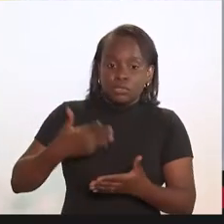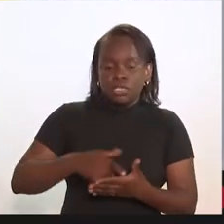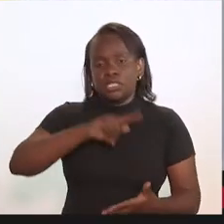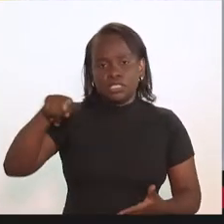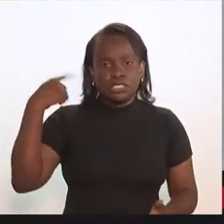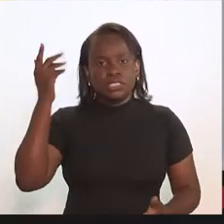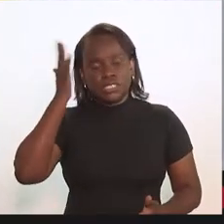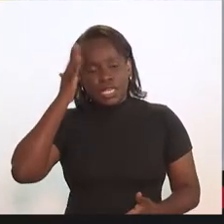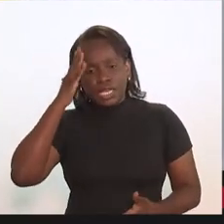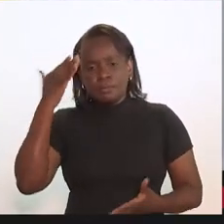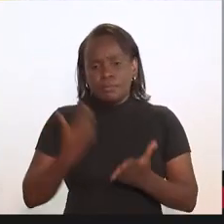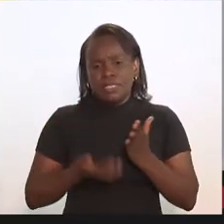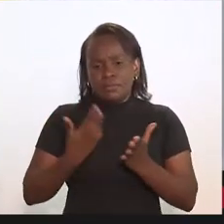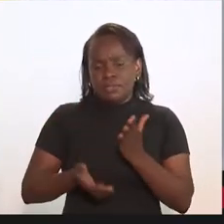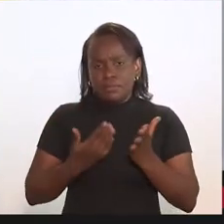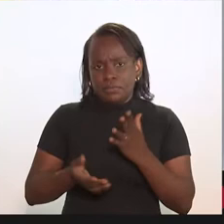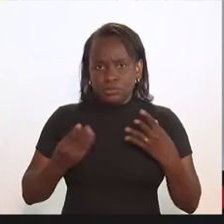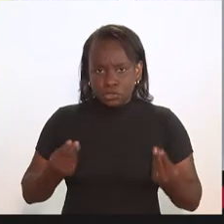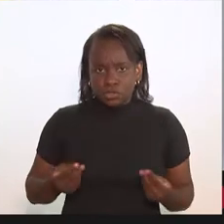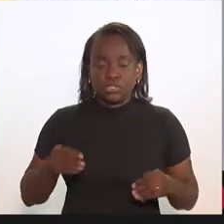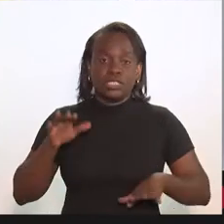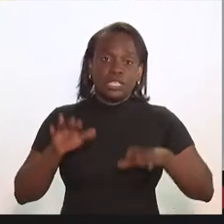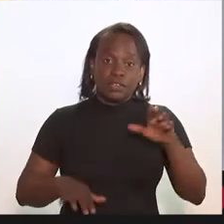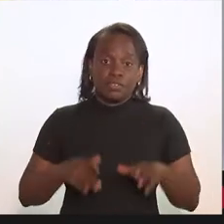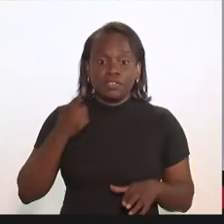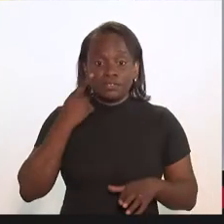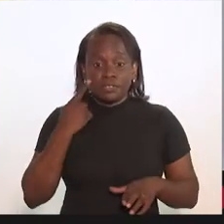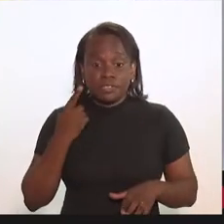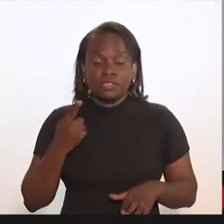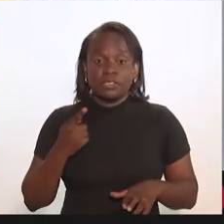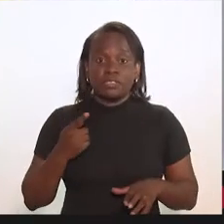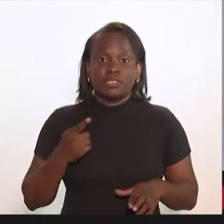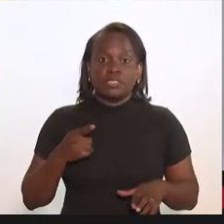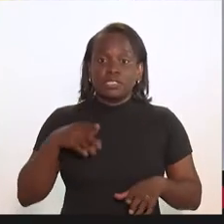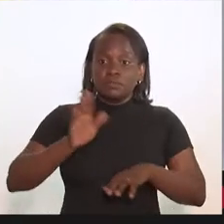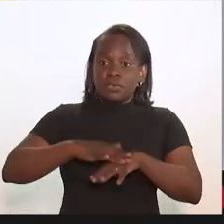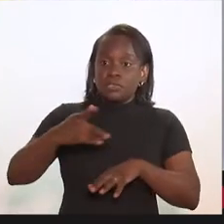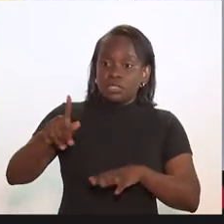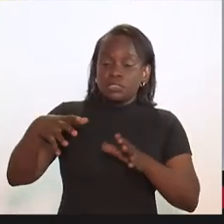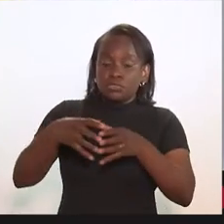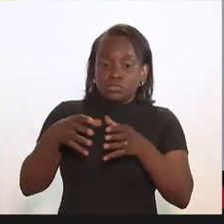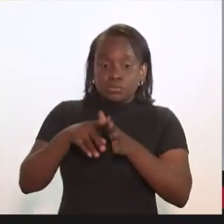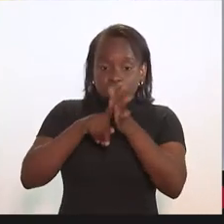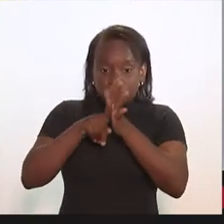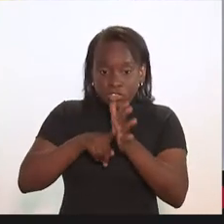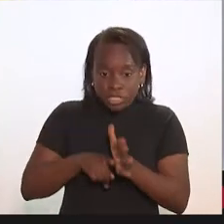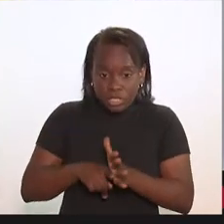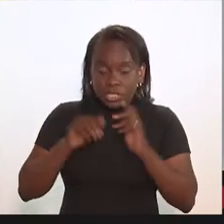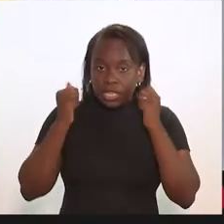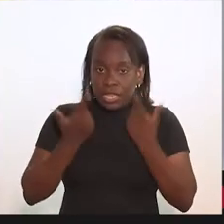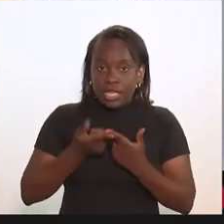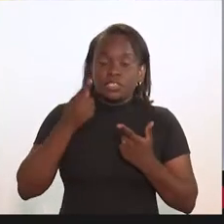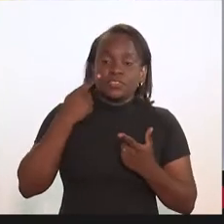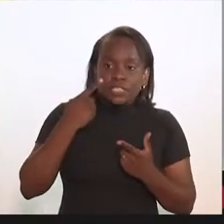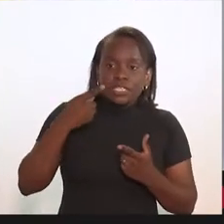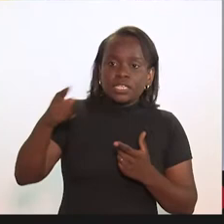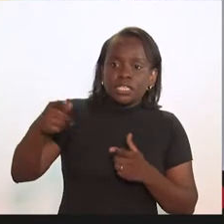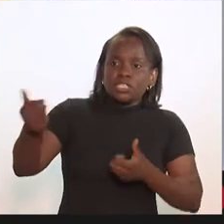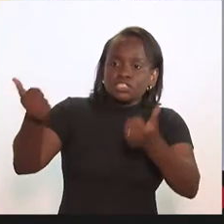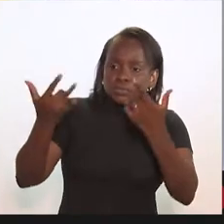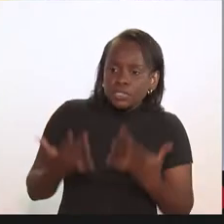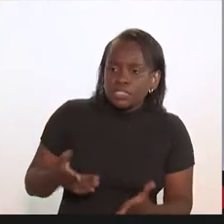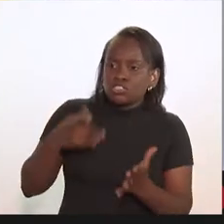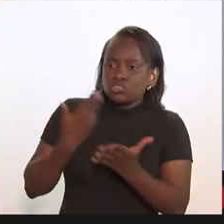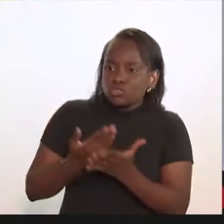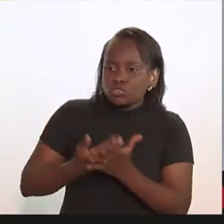tem sido, como nós sabemos, de muitas perdas, talvez ouvir a assessoria fiscal da Alerje, os estudos que eles já